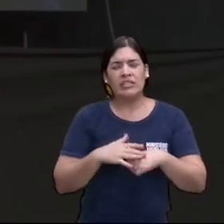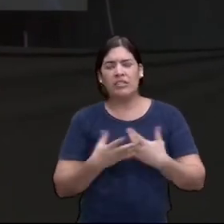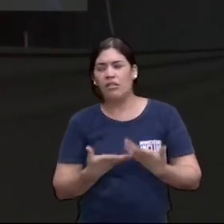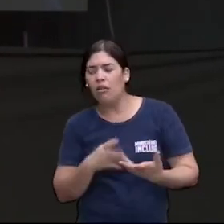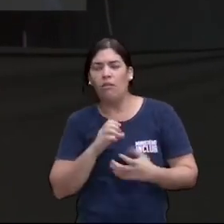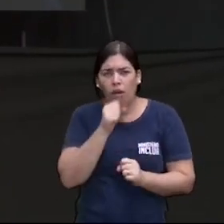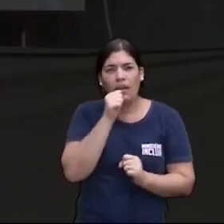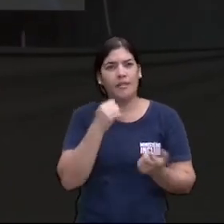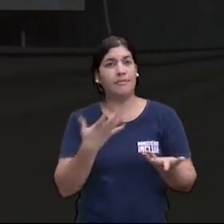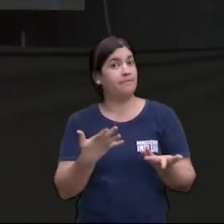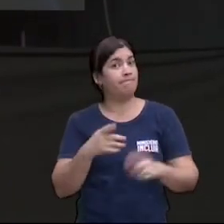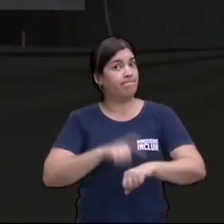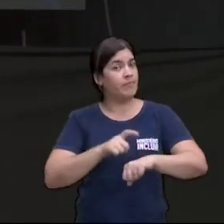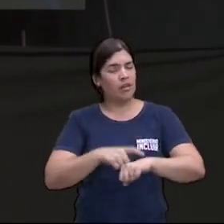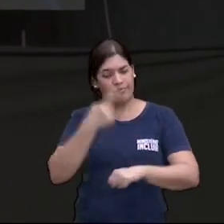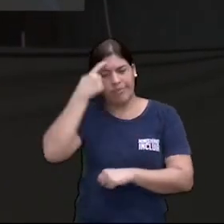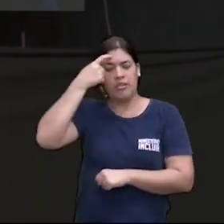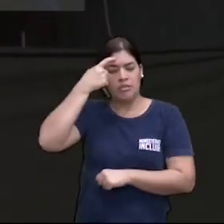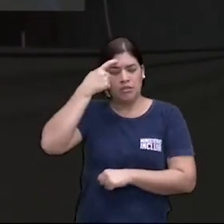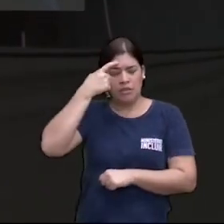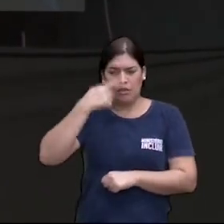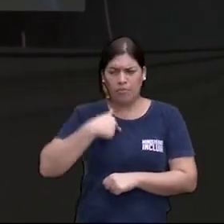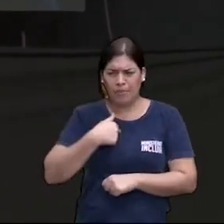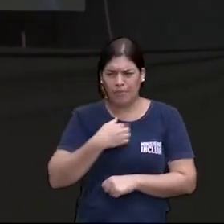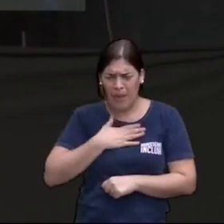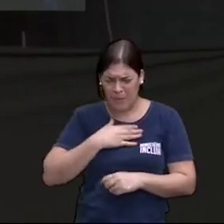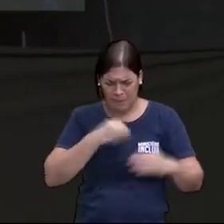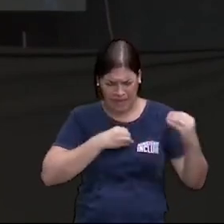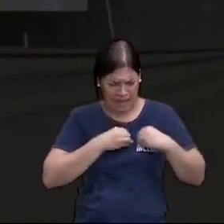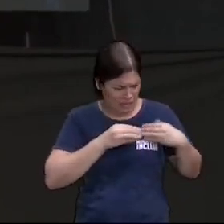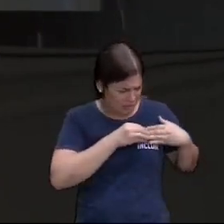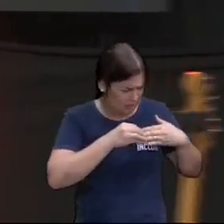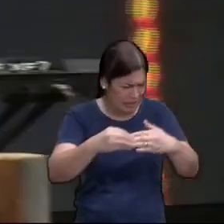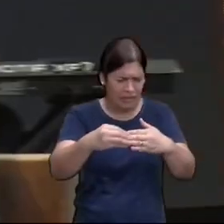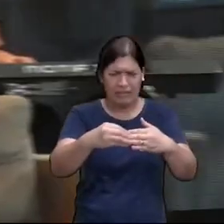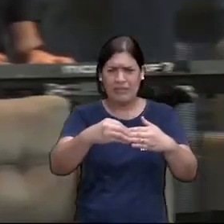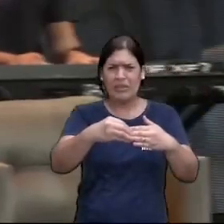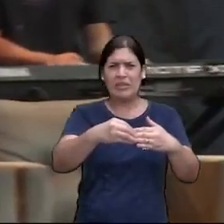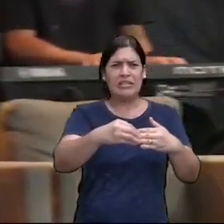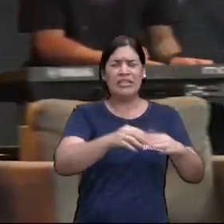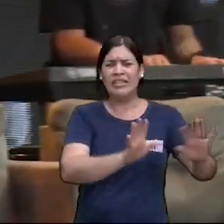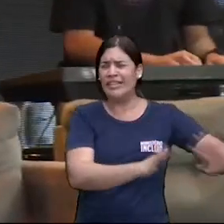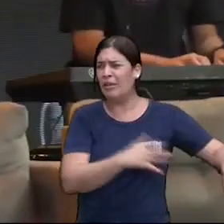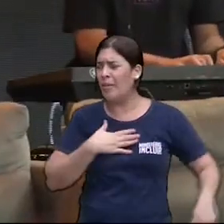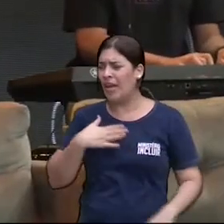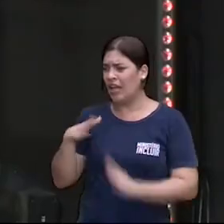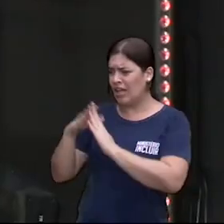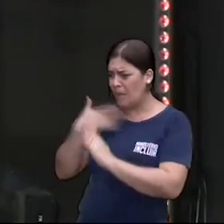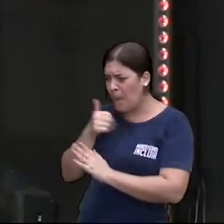é nessa hora que a ficha caiu ele falou o meu pecado me levou para isso mas quem trabalha com meu pai tem comida